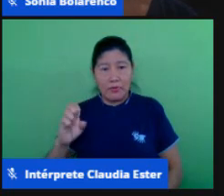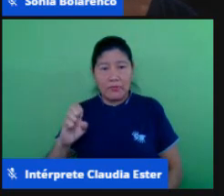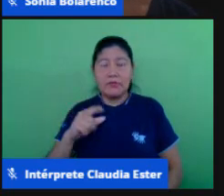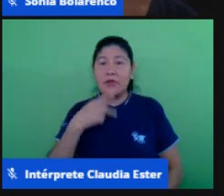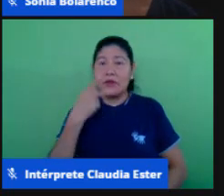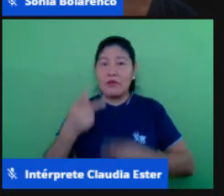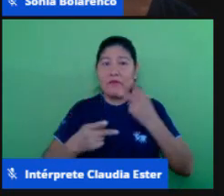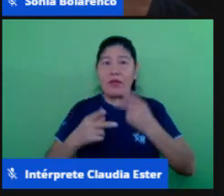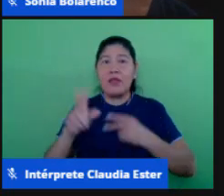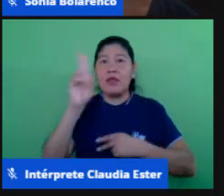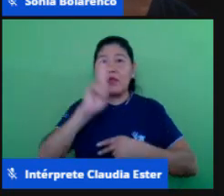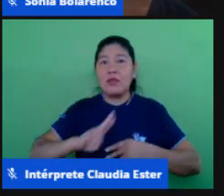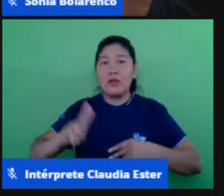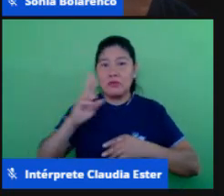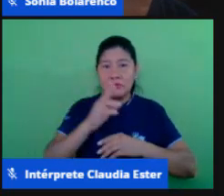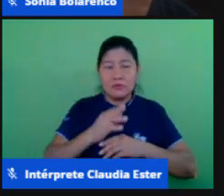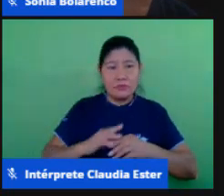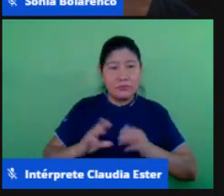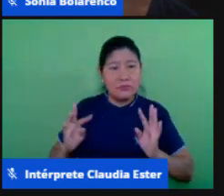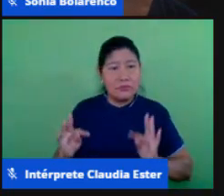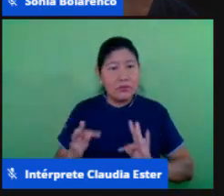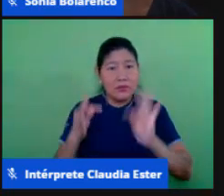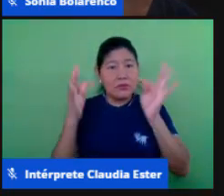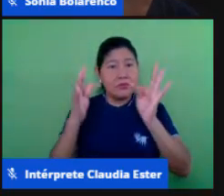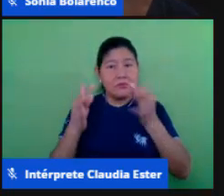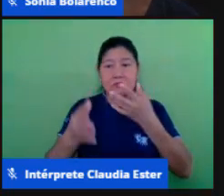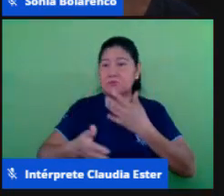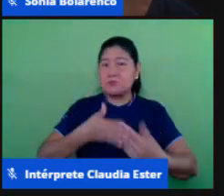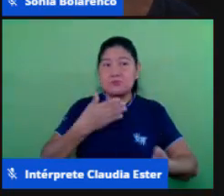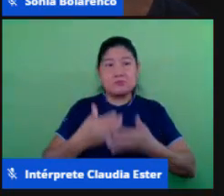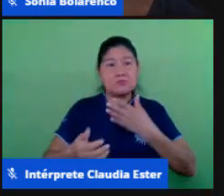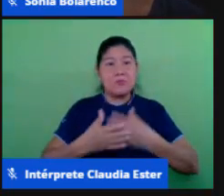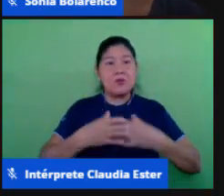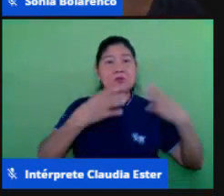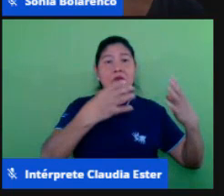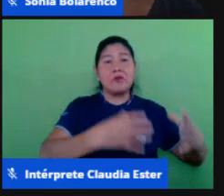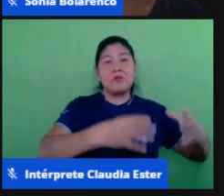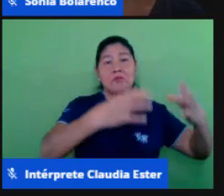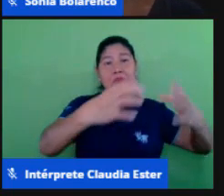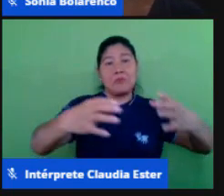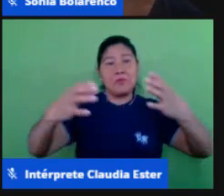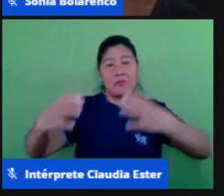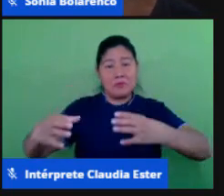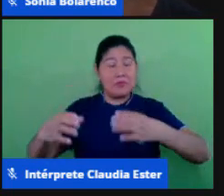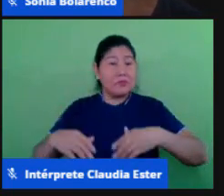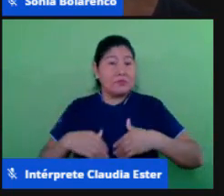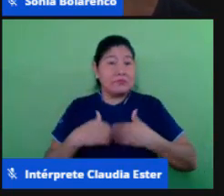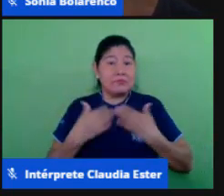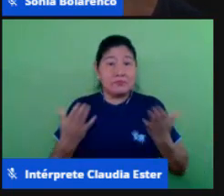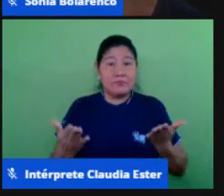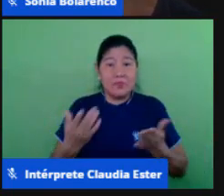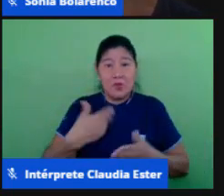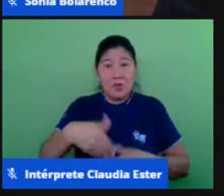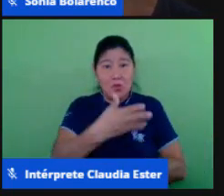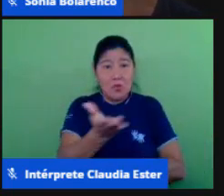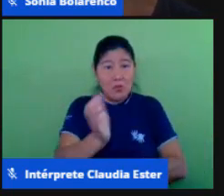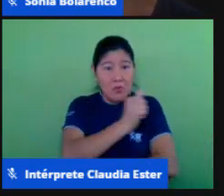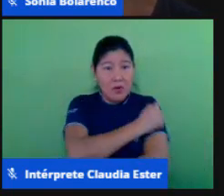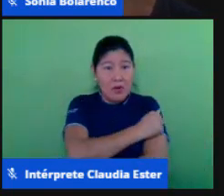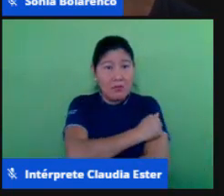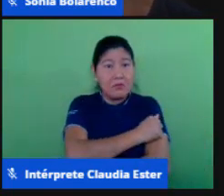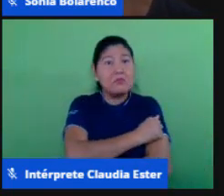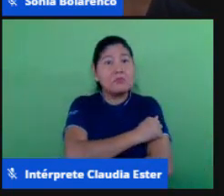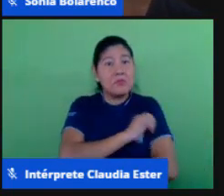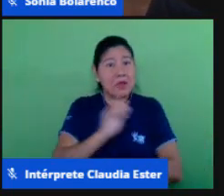tecnologia em qualquer espaço do nosso cotidiano espaço físico e o aluno ele pode estar